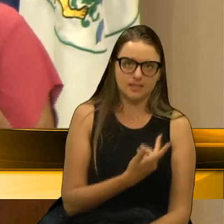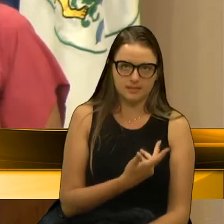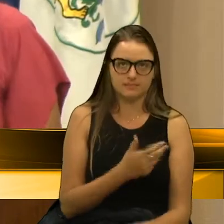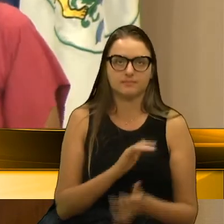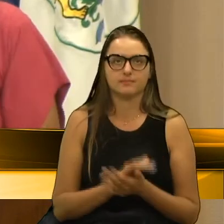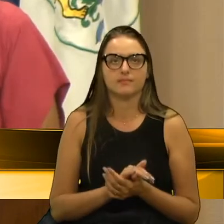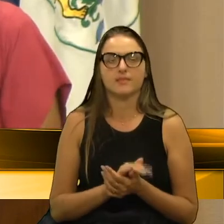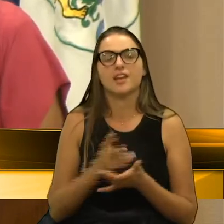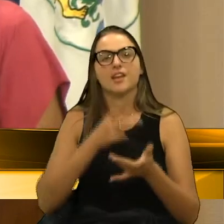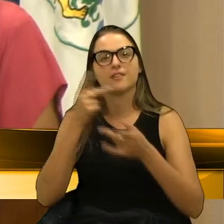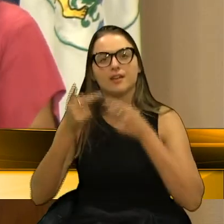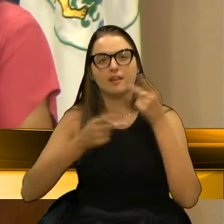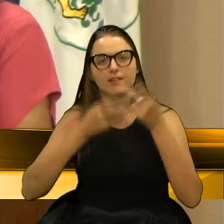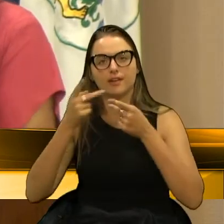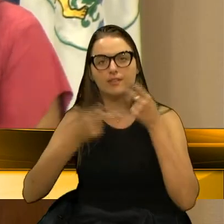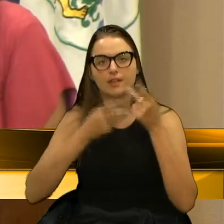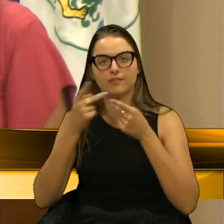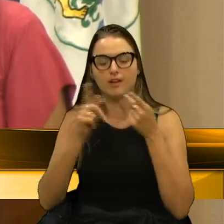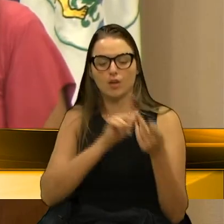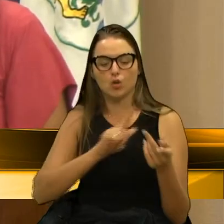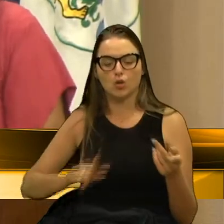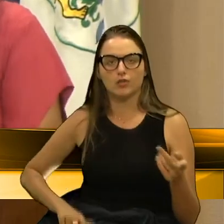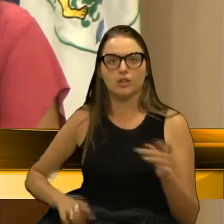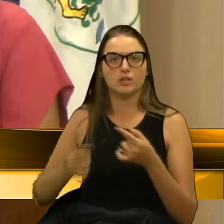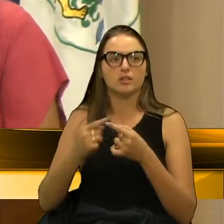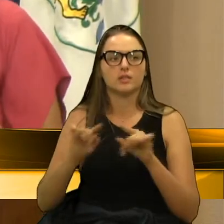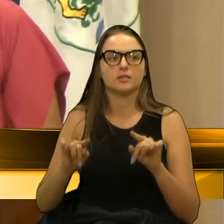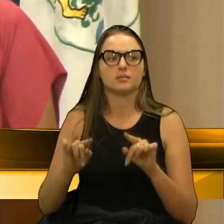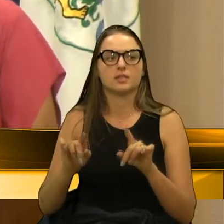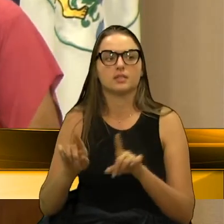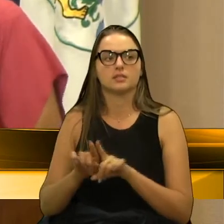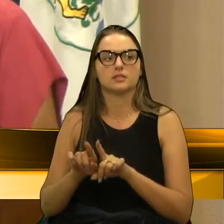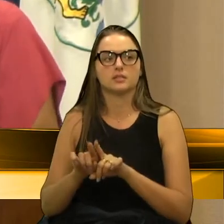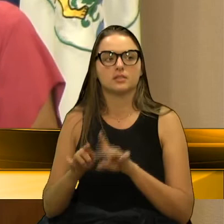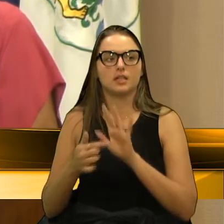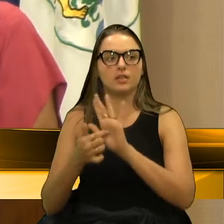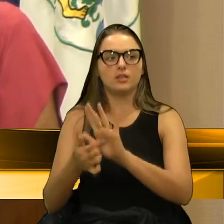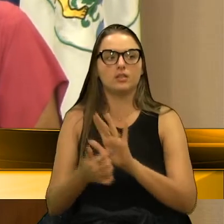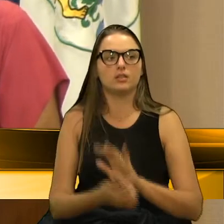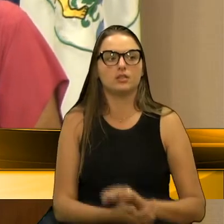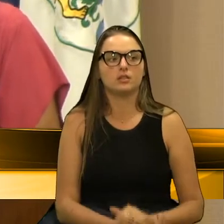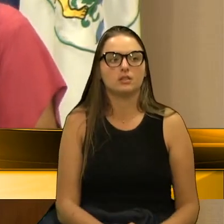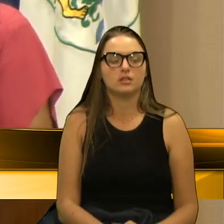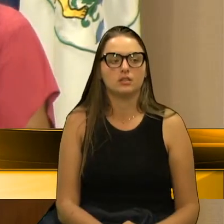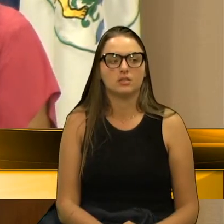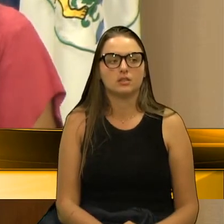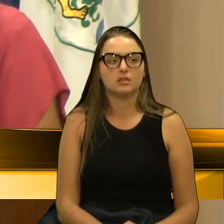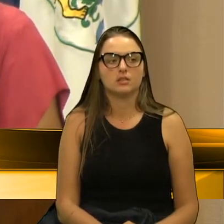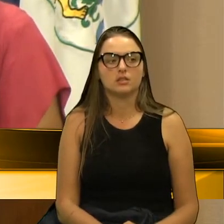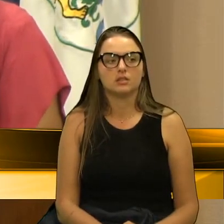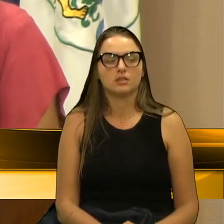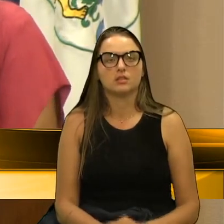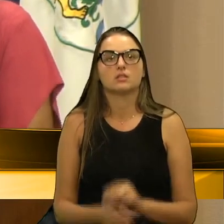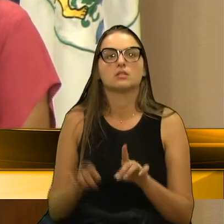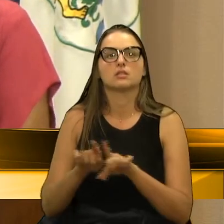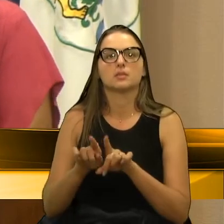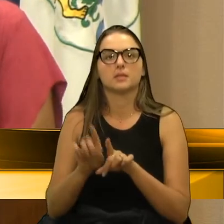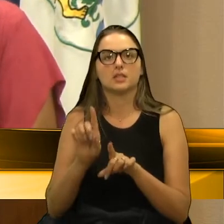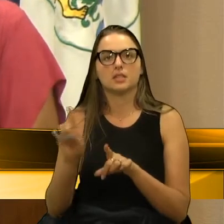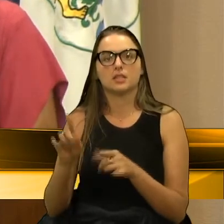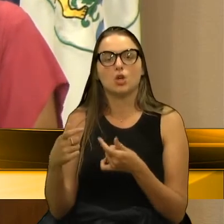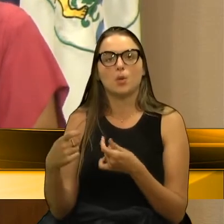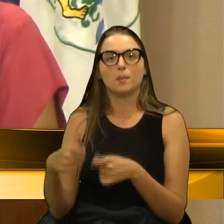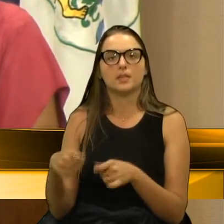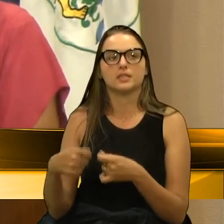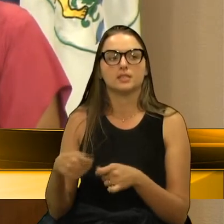força um discurso, mas que demonstra, na verdade, que ele não tem interesse da população vacinada. Então, gente precisa realmente pensar